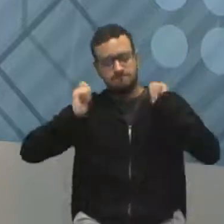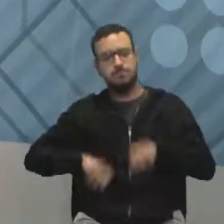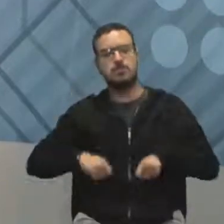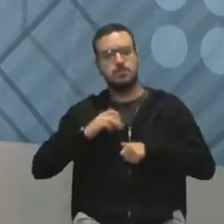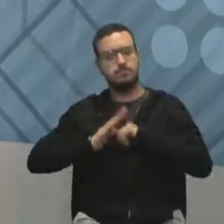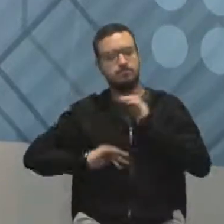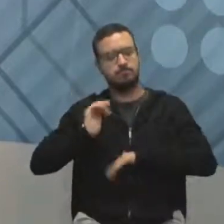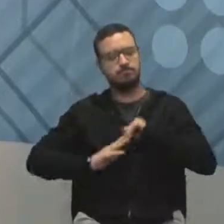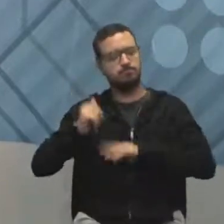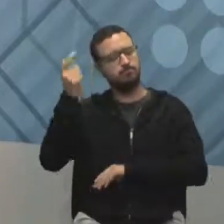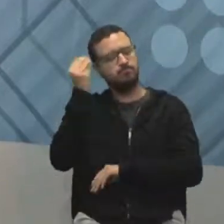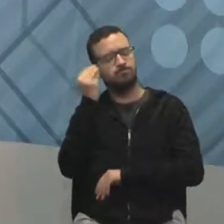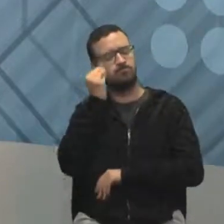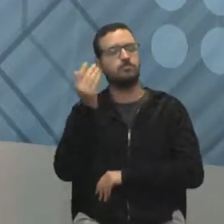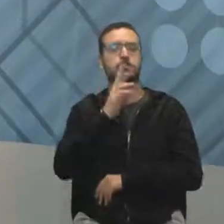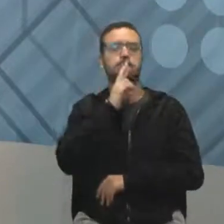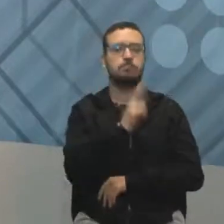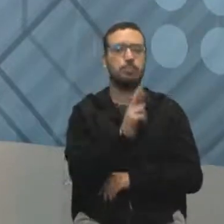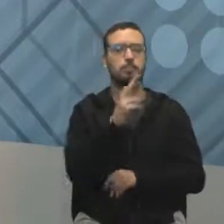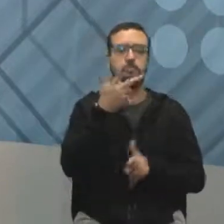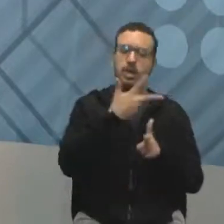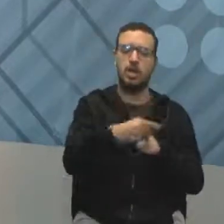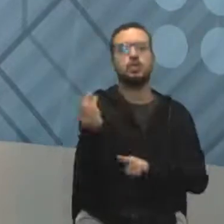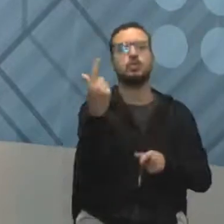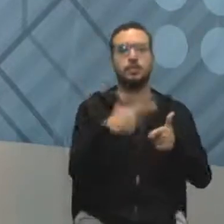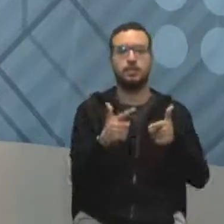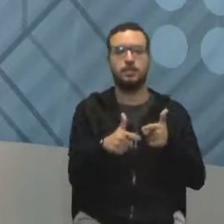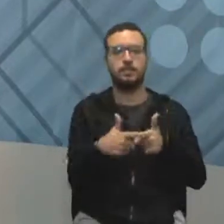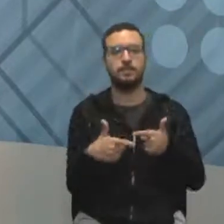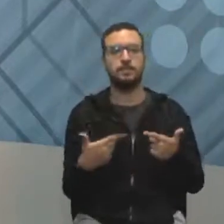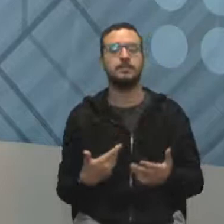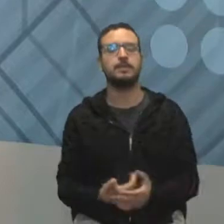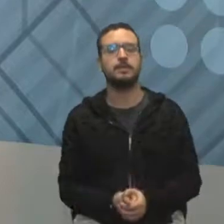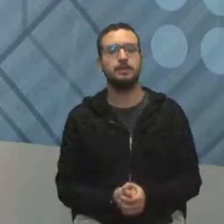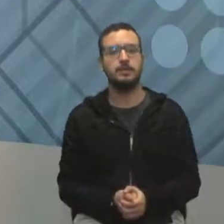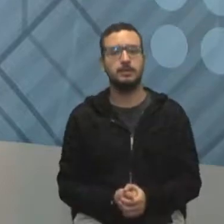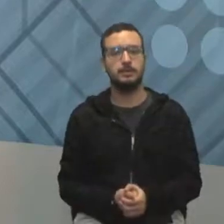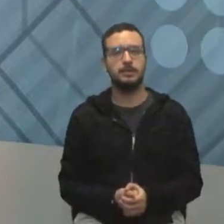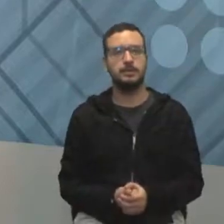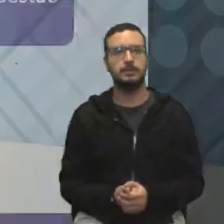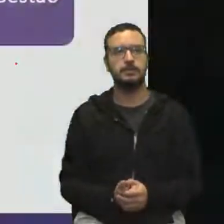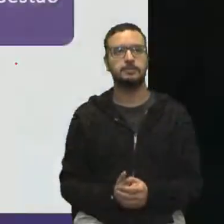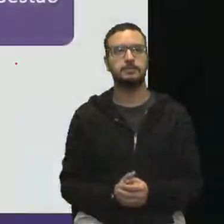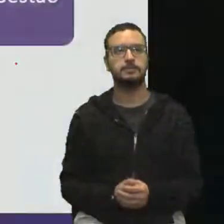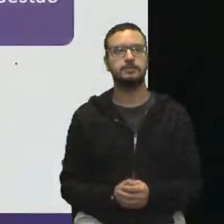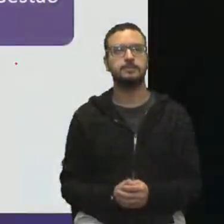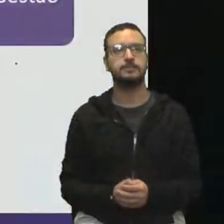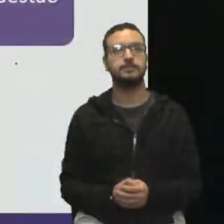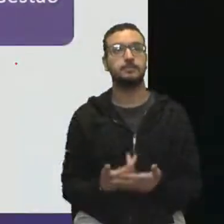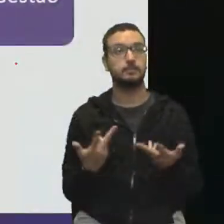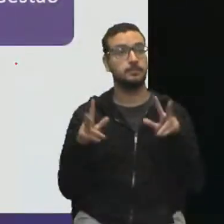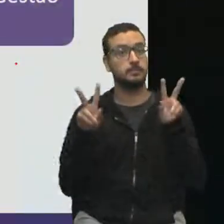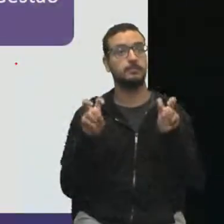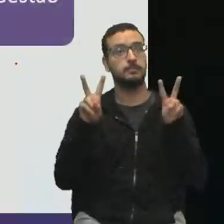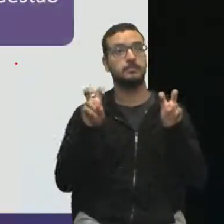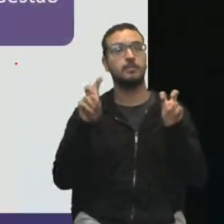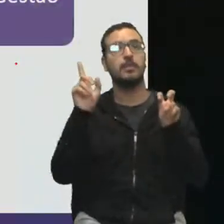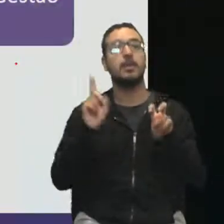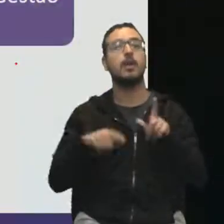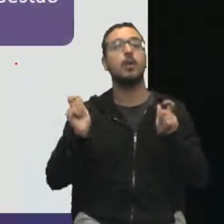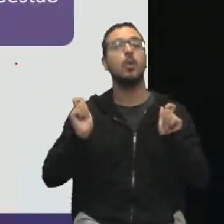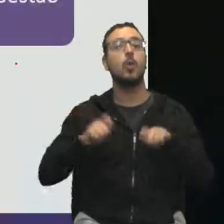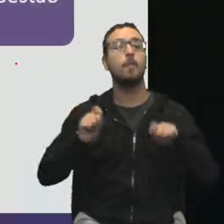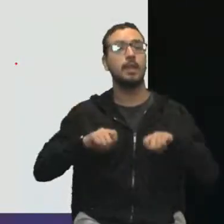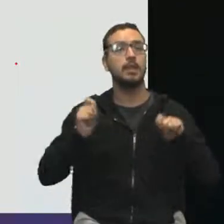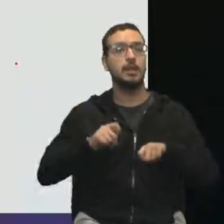esses problemas. Então, a ideia agora é a gente entender das competências de um bom gestor. Vamos lá para o nosso tema. Competências aplicadas